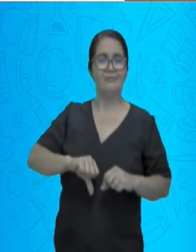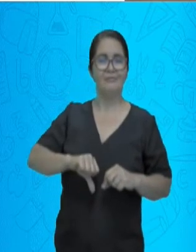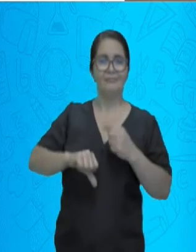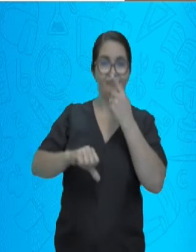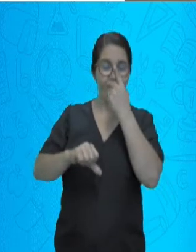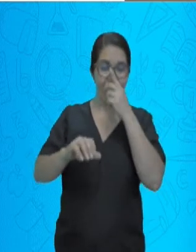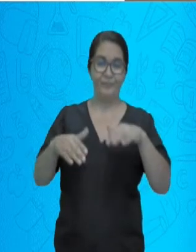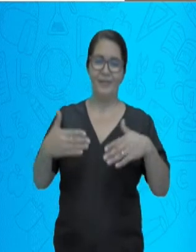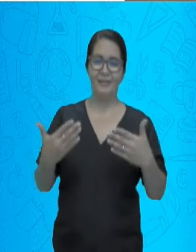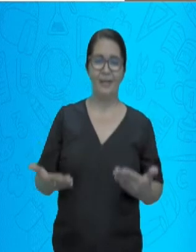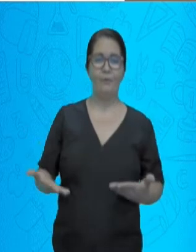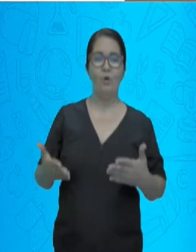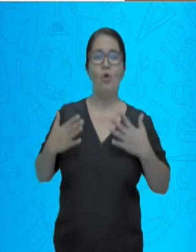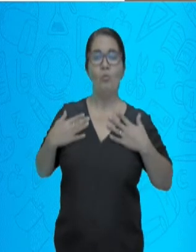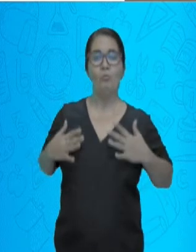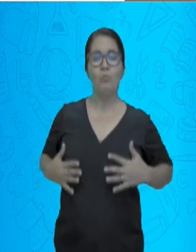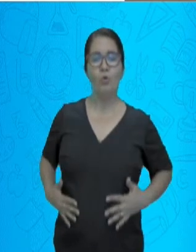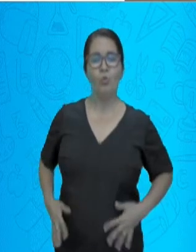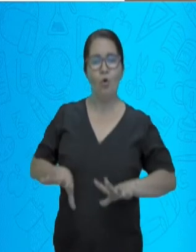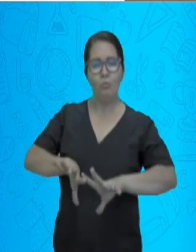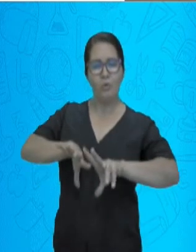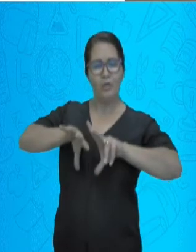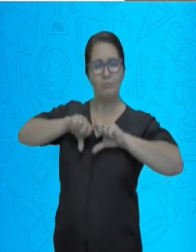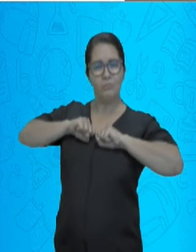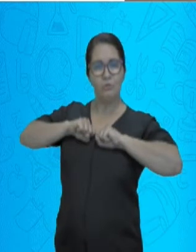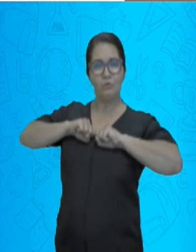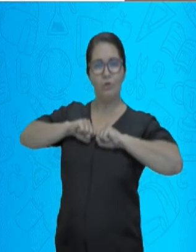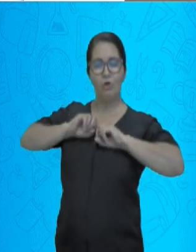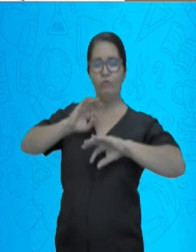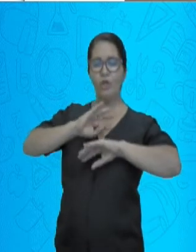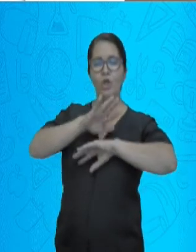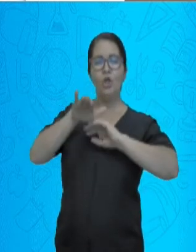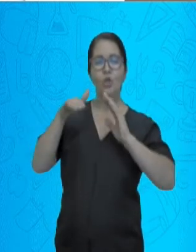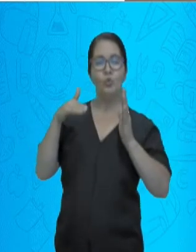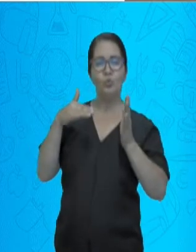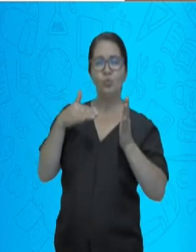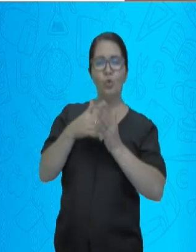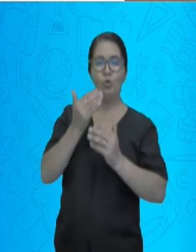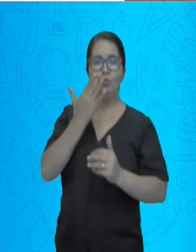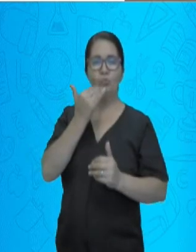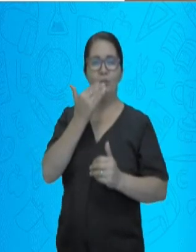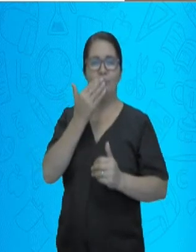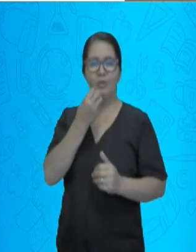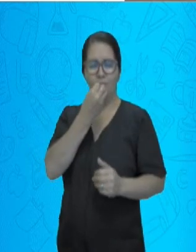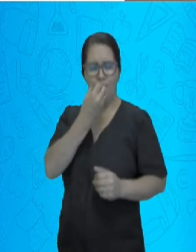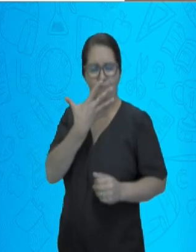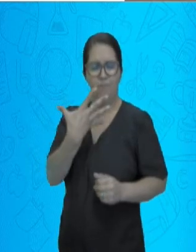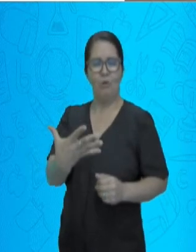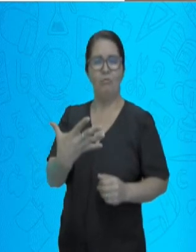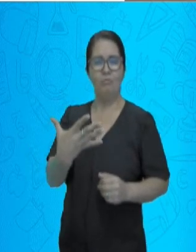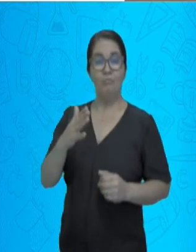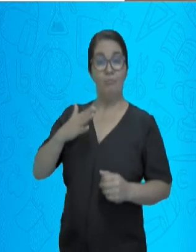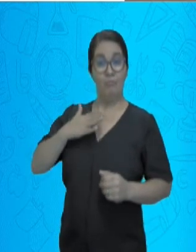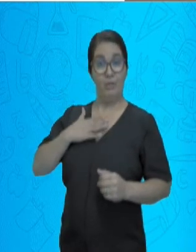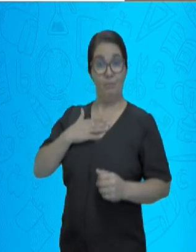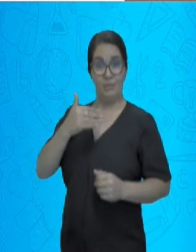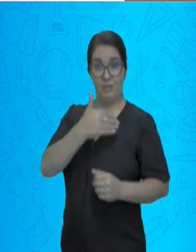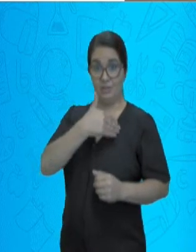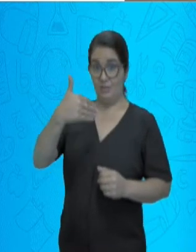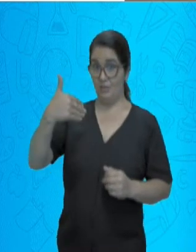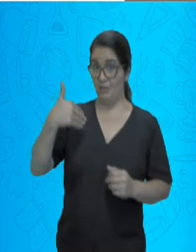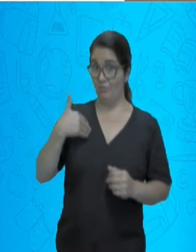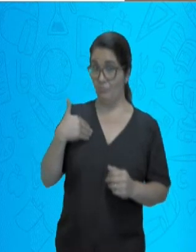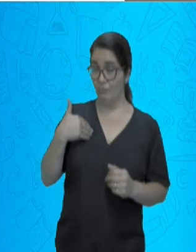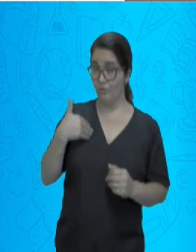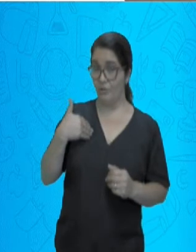ele é aproveitado cada parte do meu alimento. E aquilo que eu não preciso, eu vou